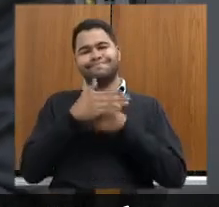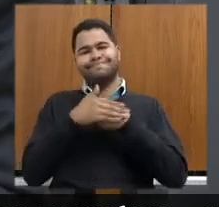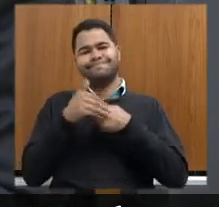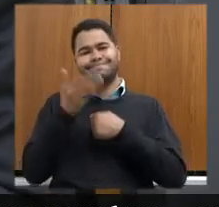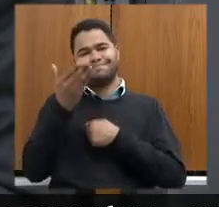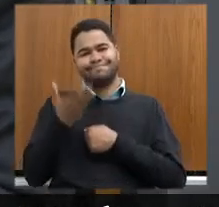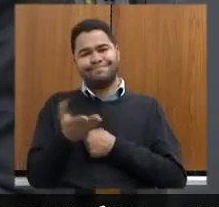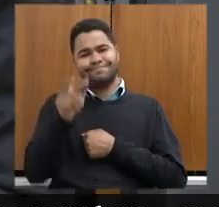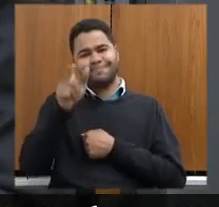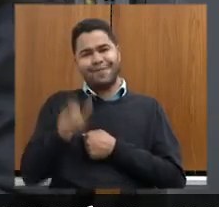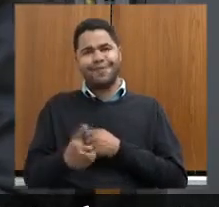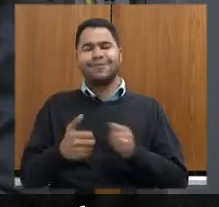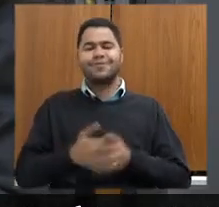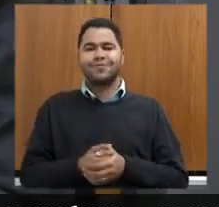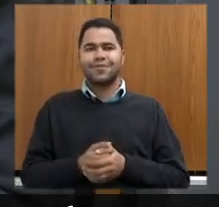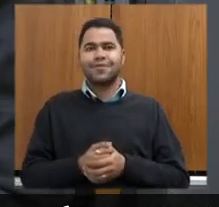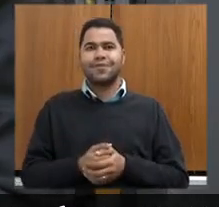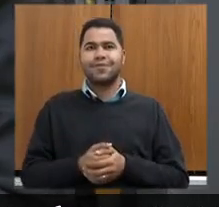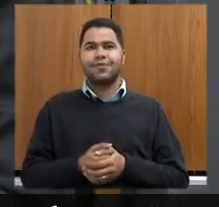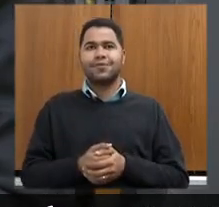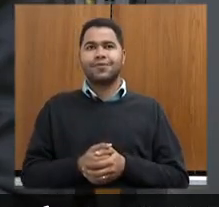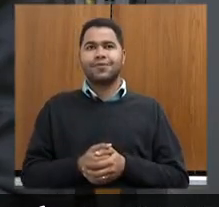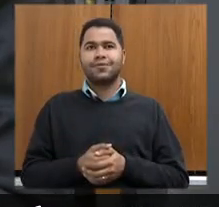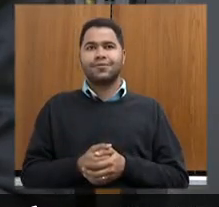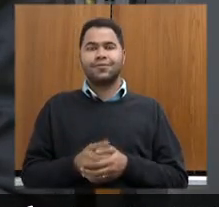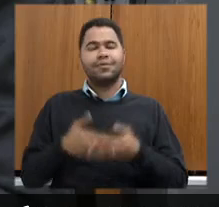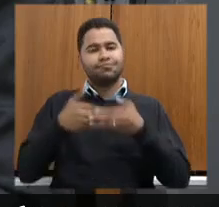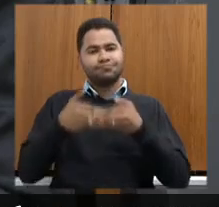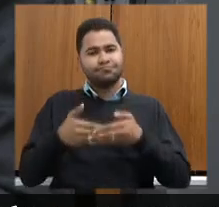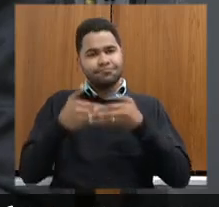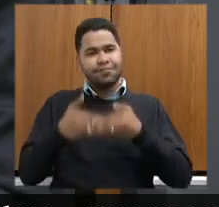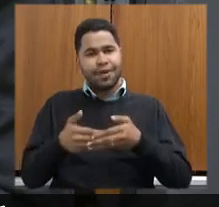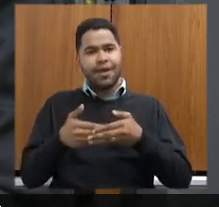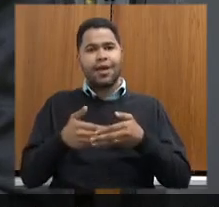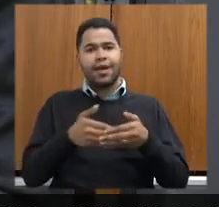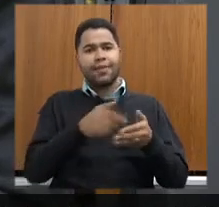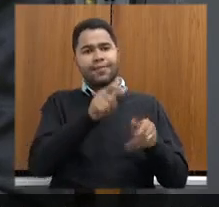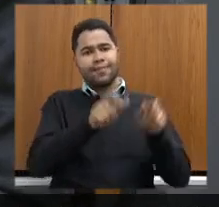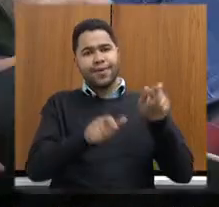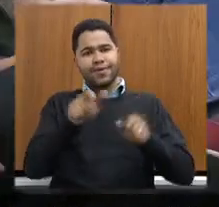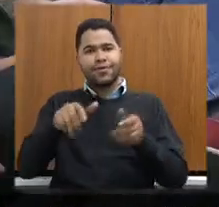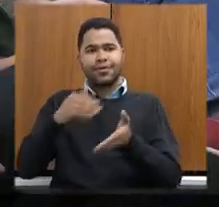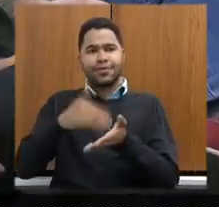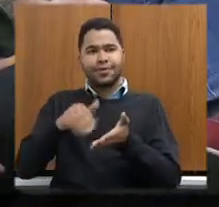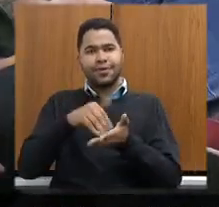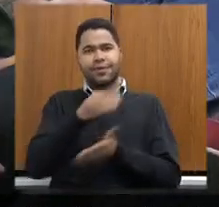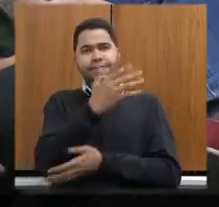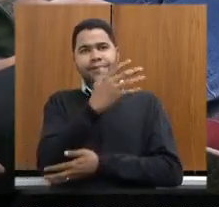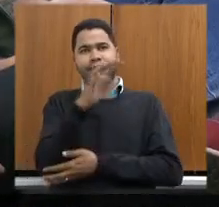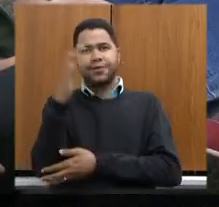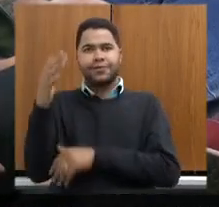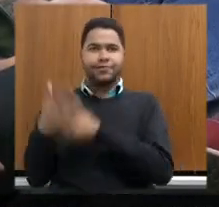salvo todos os componentes da Secretaria do Meio Ambiente, eu, todos os colaboradores.